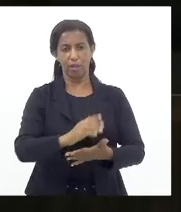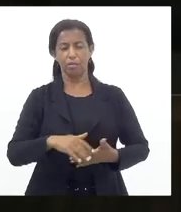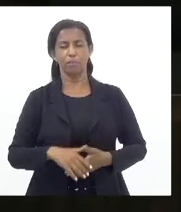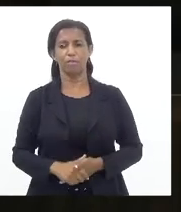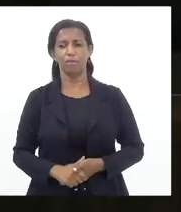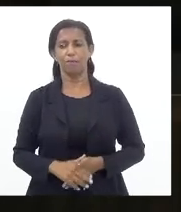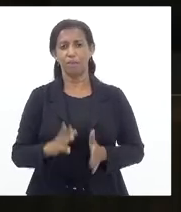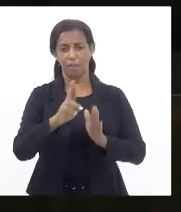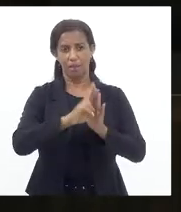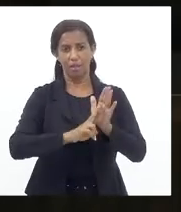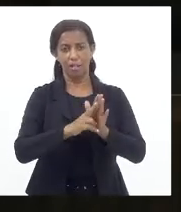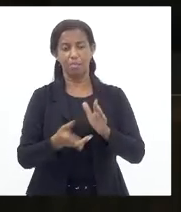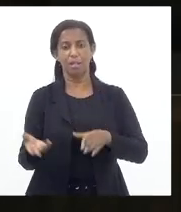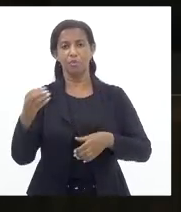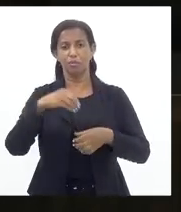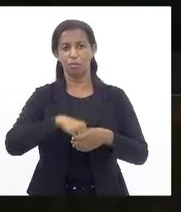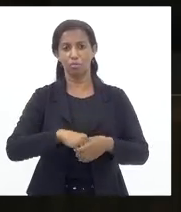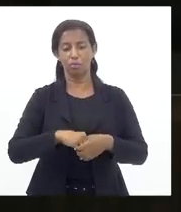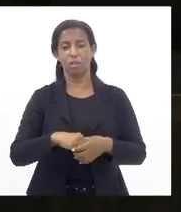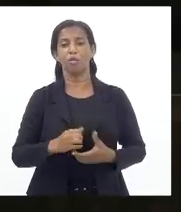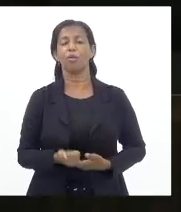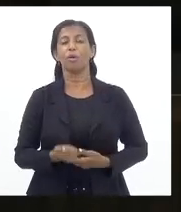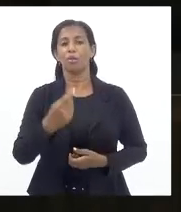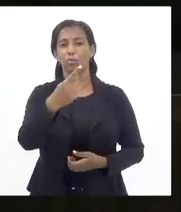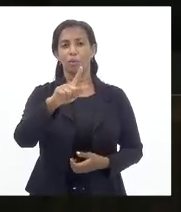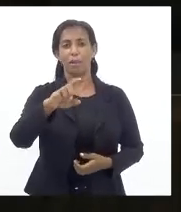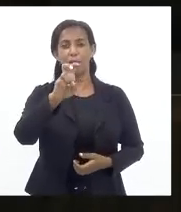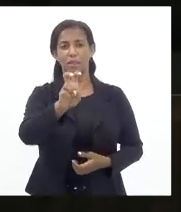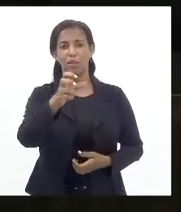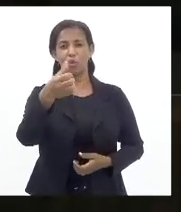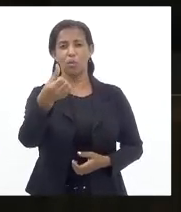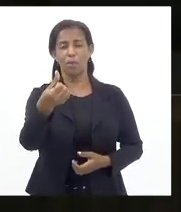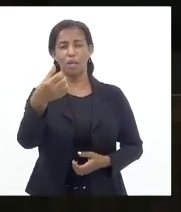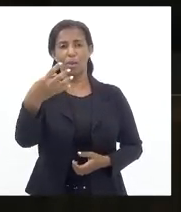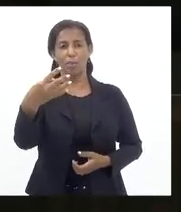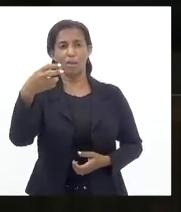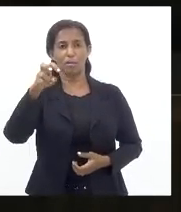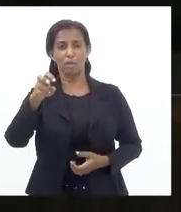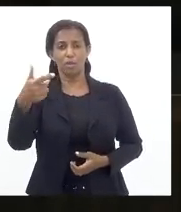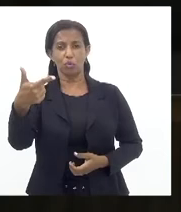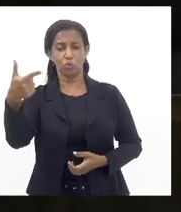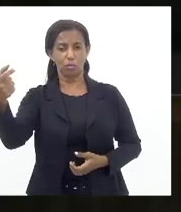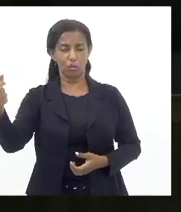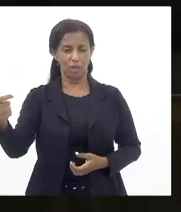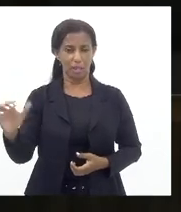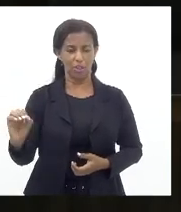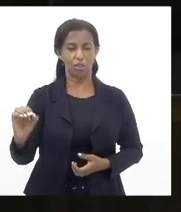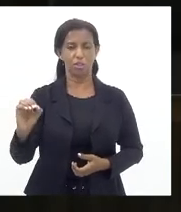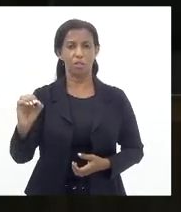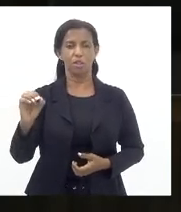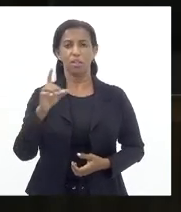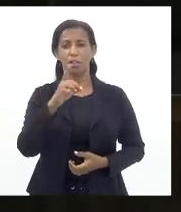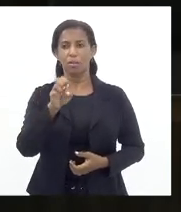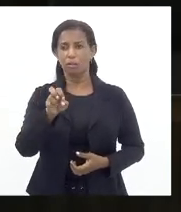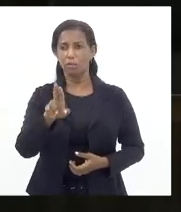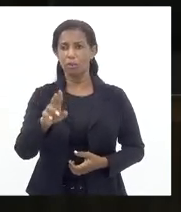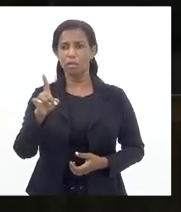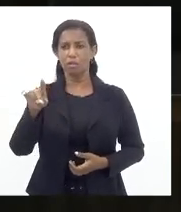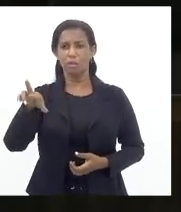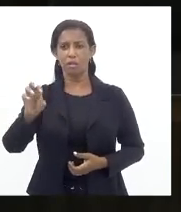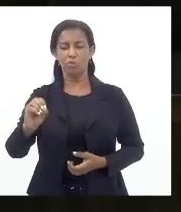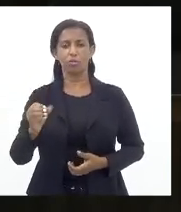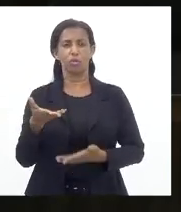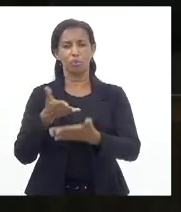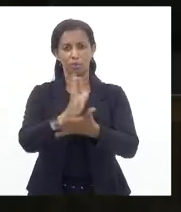Aprovado. Requerimento de inclusão na hora do dia do projeto 5.645.2010, do deputado Marcelo do Seudino. Senhores que aprovam,